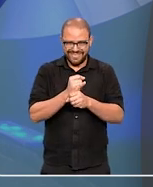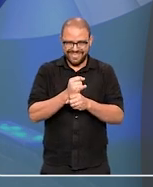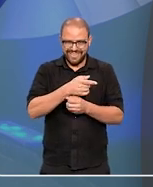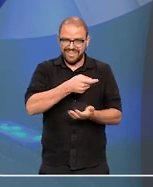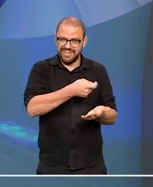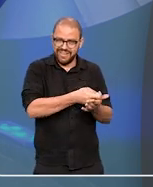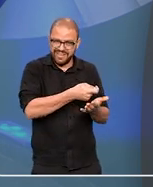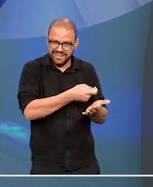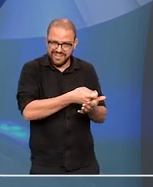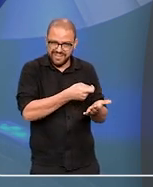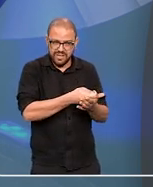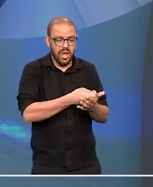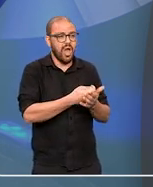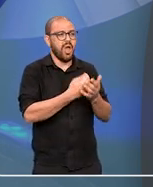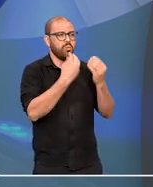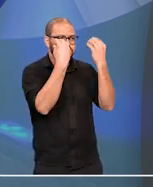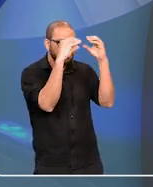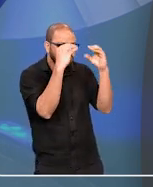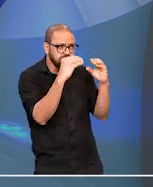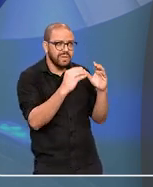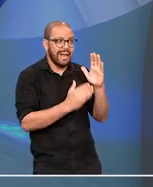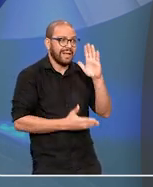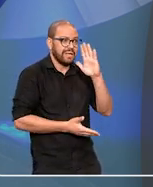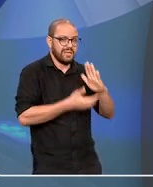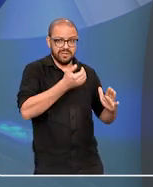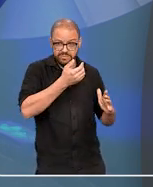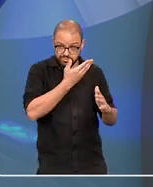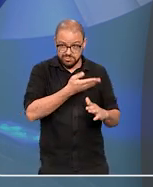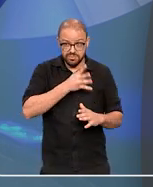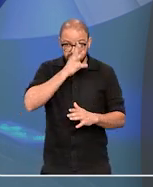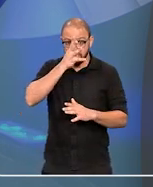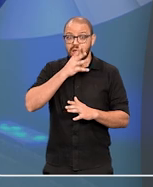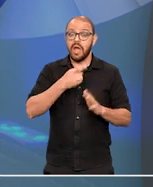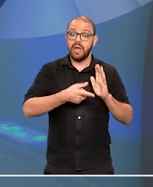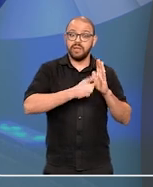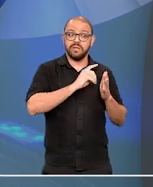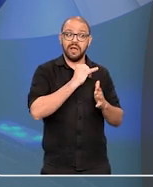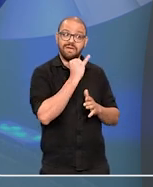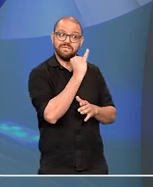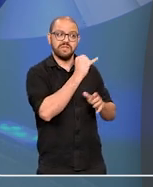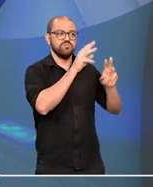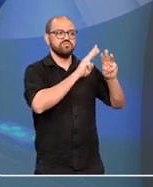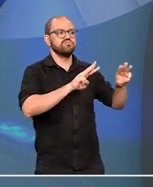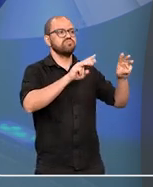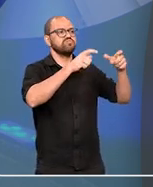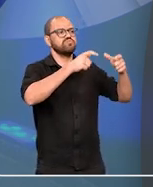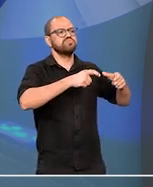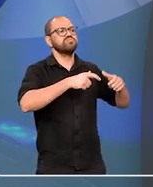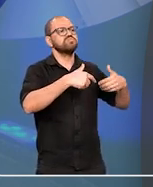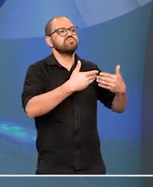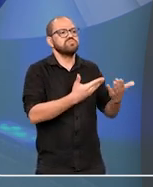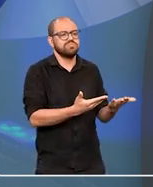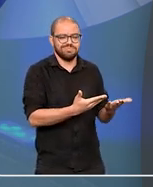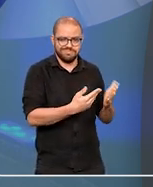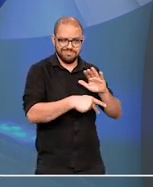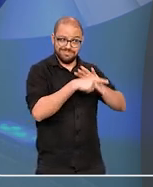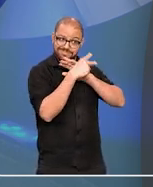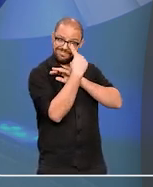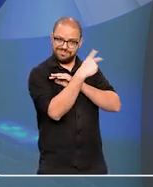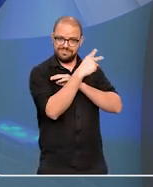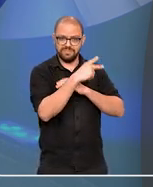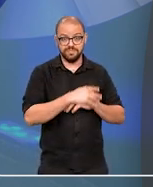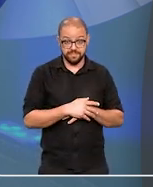é obrigado a remover conteúdo considerado ofensivo se for informado o endereço eletrônico específico da página.